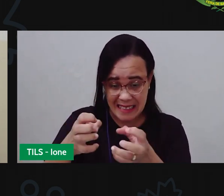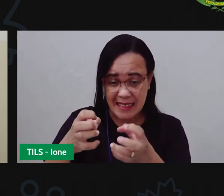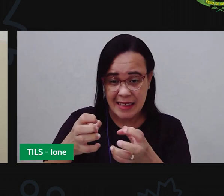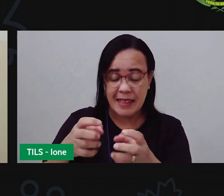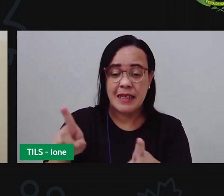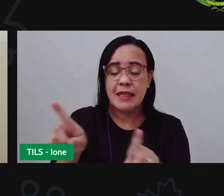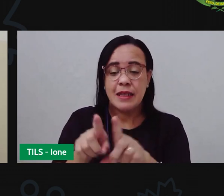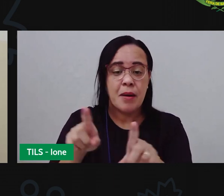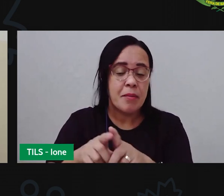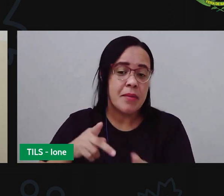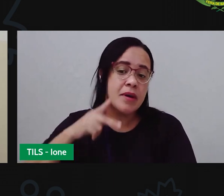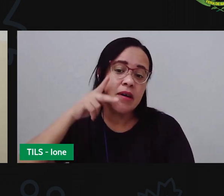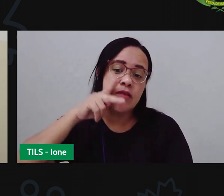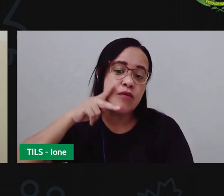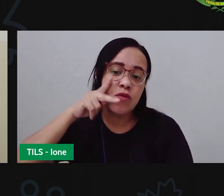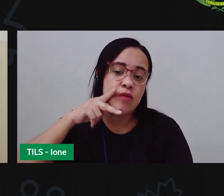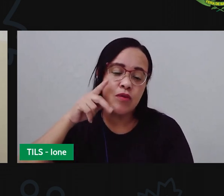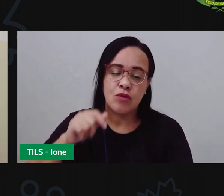olha.